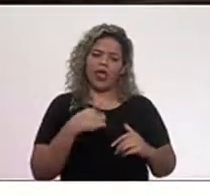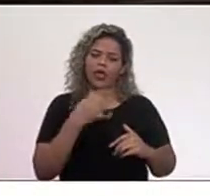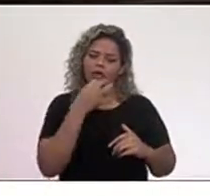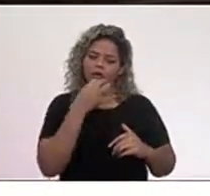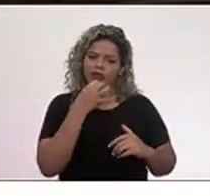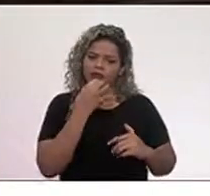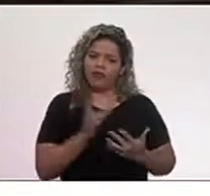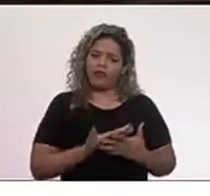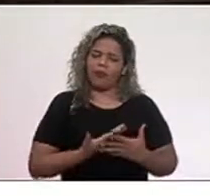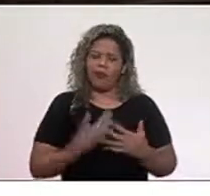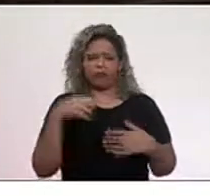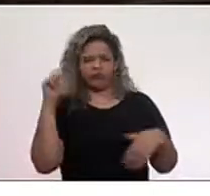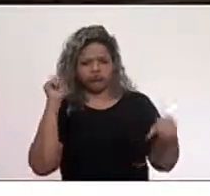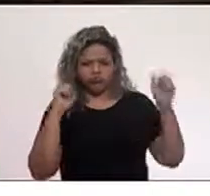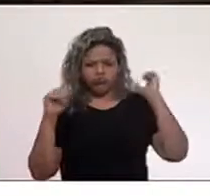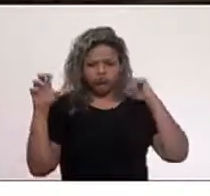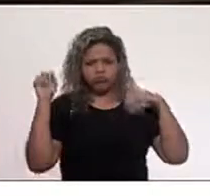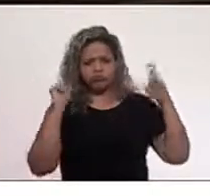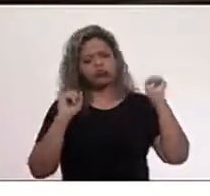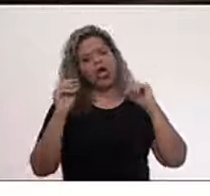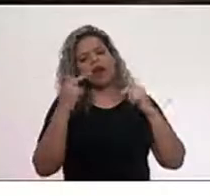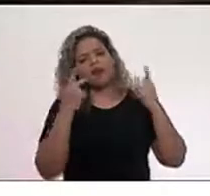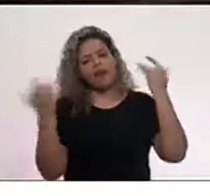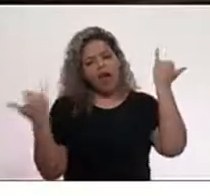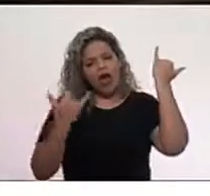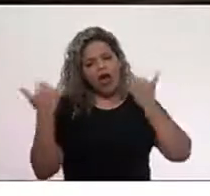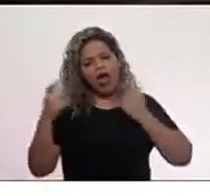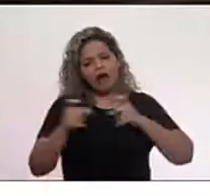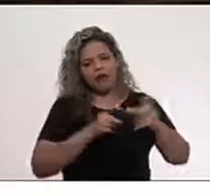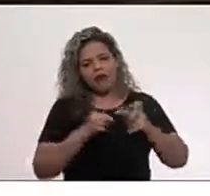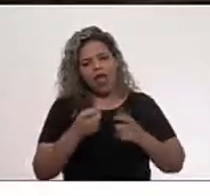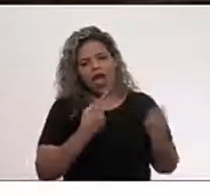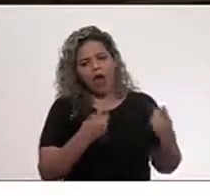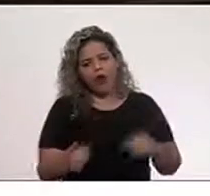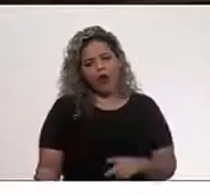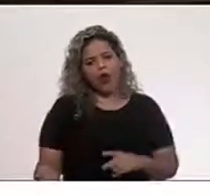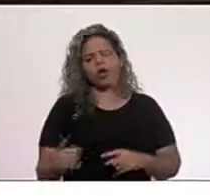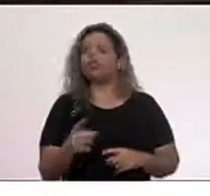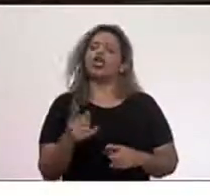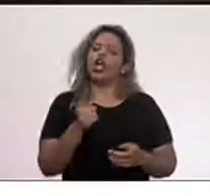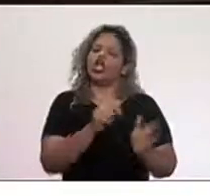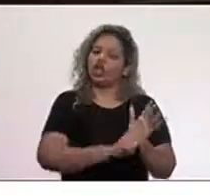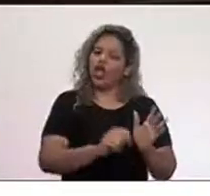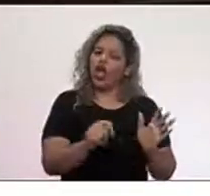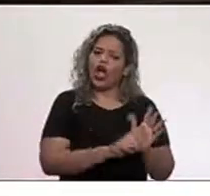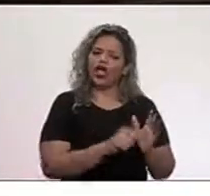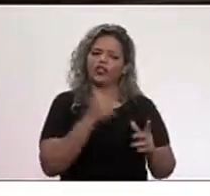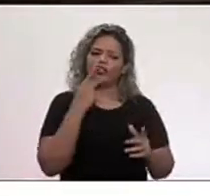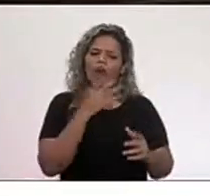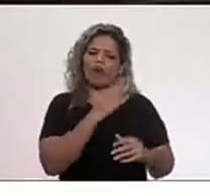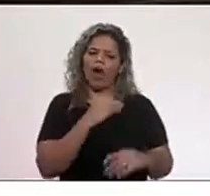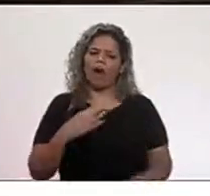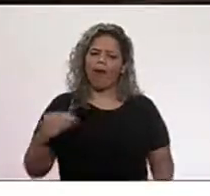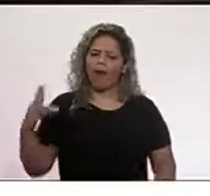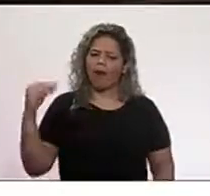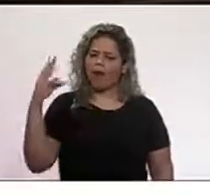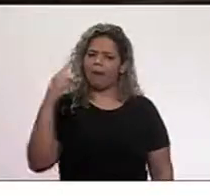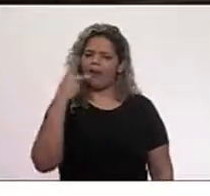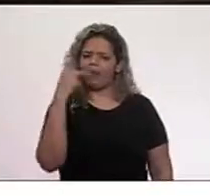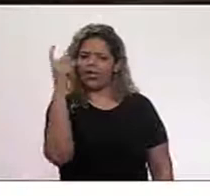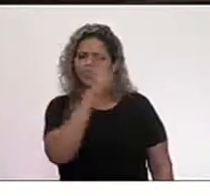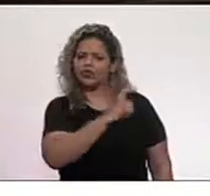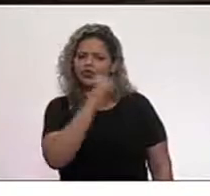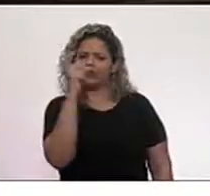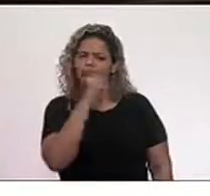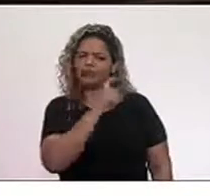exemplo, ouço muito falar de guerra às drogas, isso é uma falácia, isso é uma grande mentira, isso